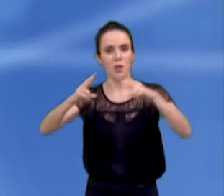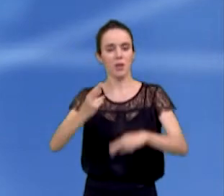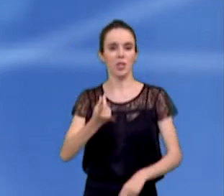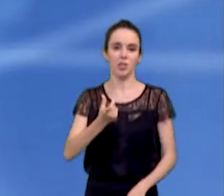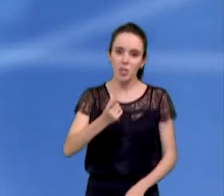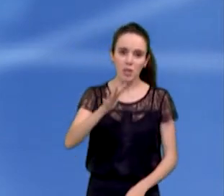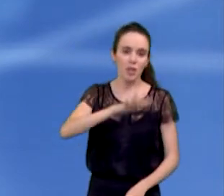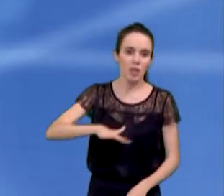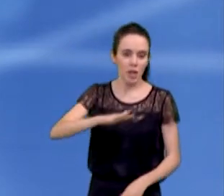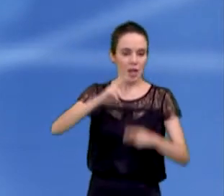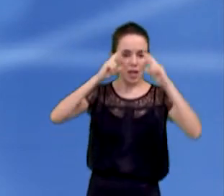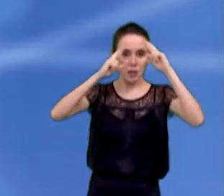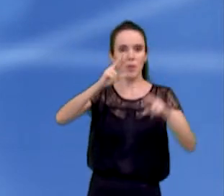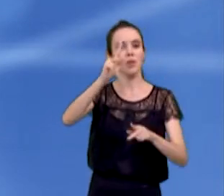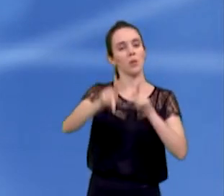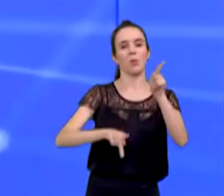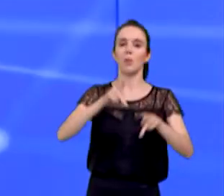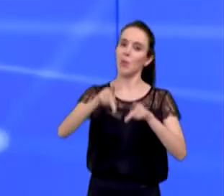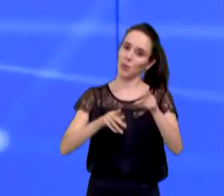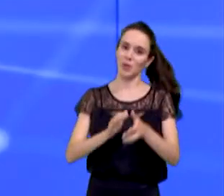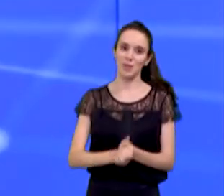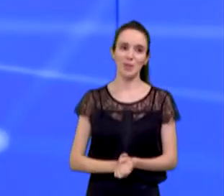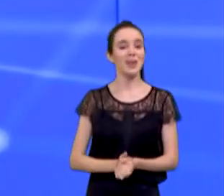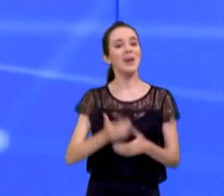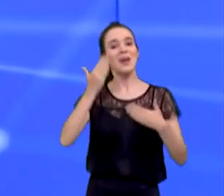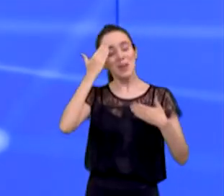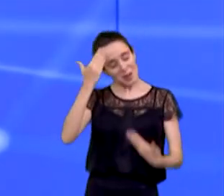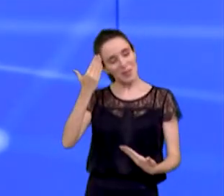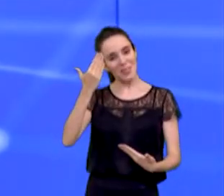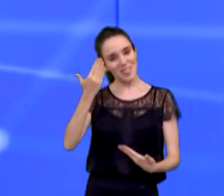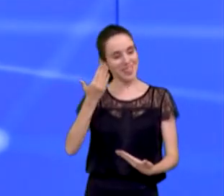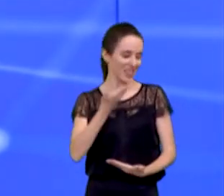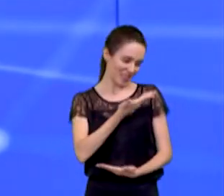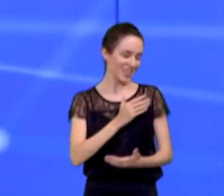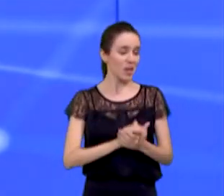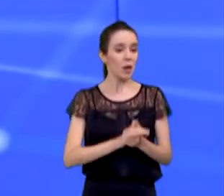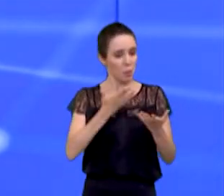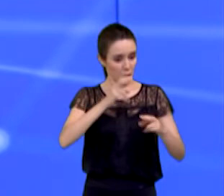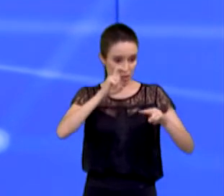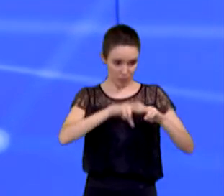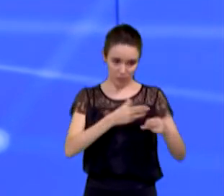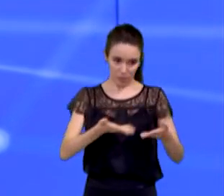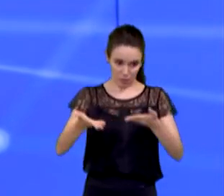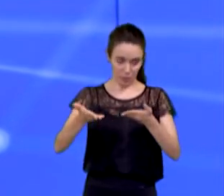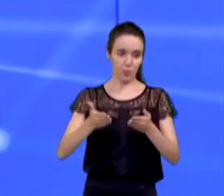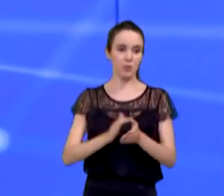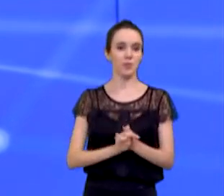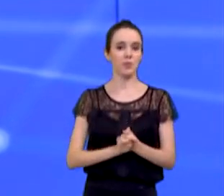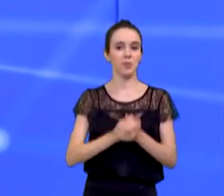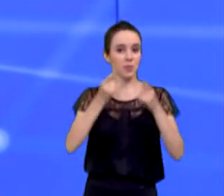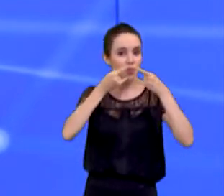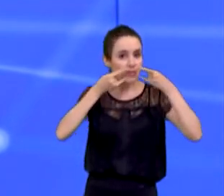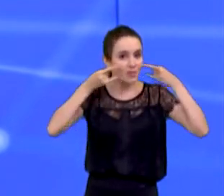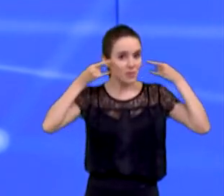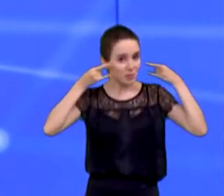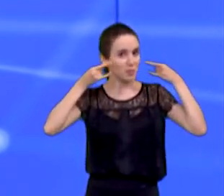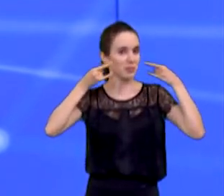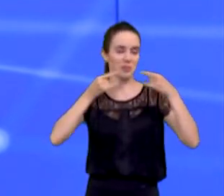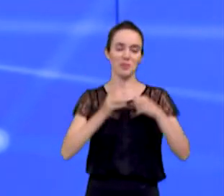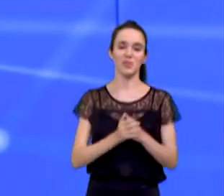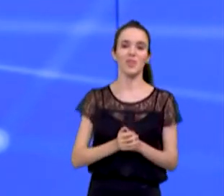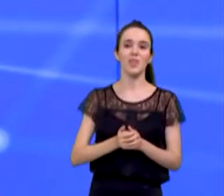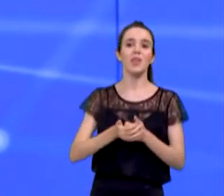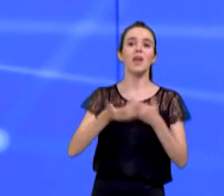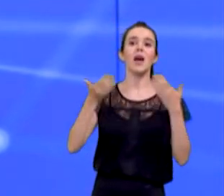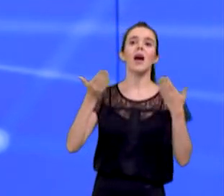e às pessoas. Muito obrigado, candidatos, pela participação nesse rally de perguntas. Podem retornar aos seus lugares com as máscaras. Agora, a pergunta